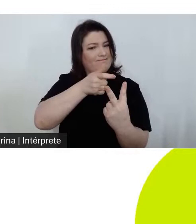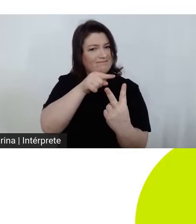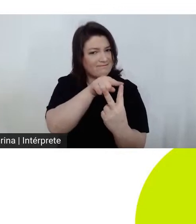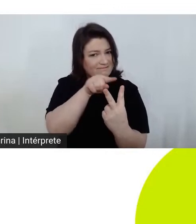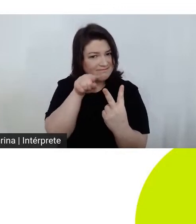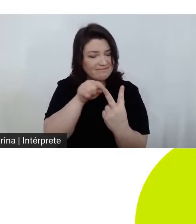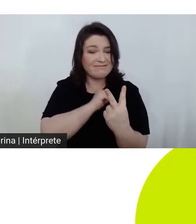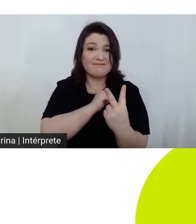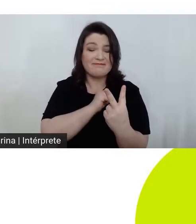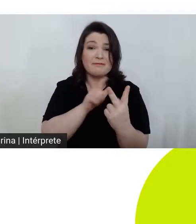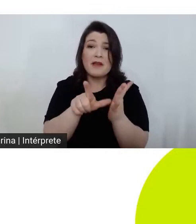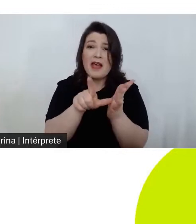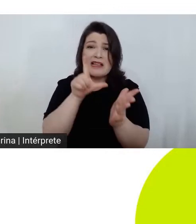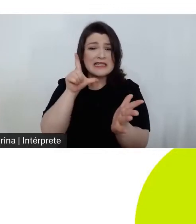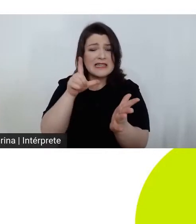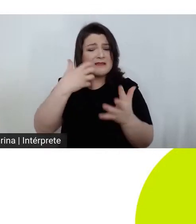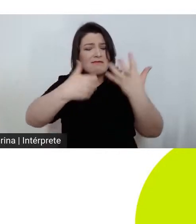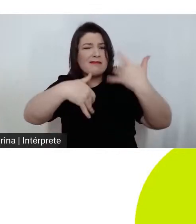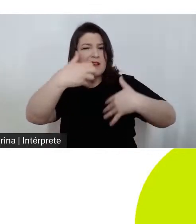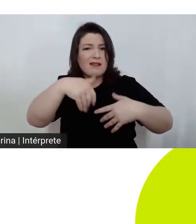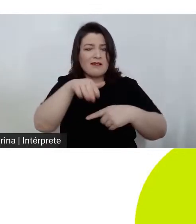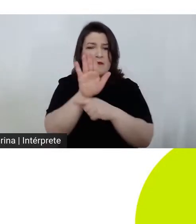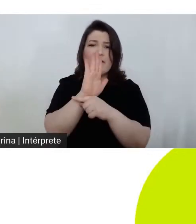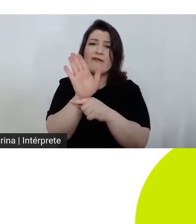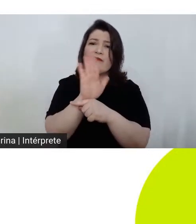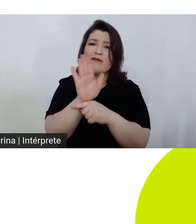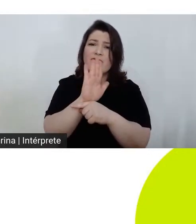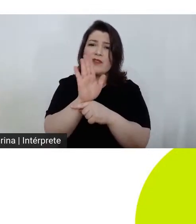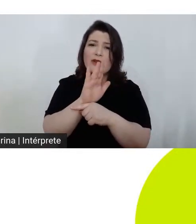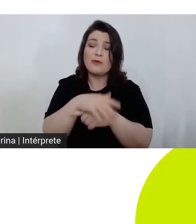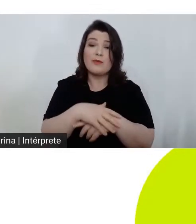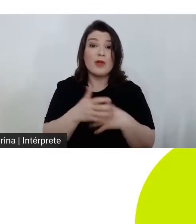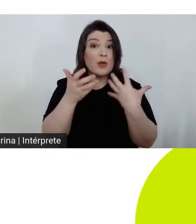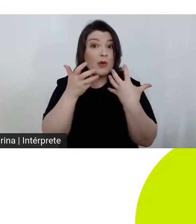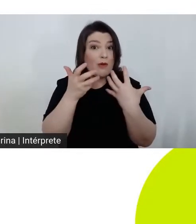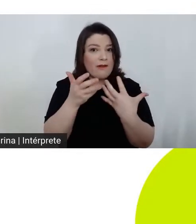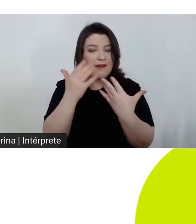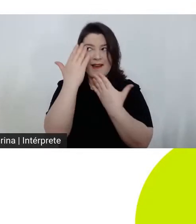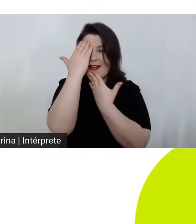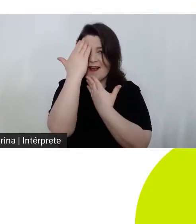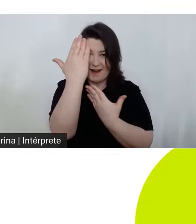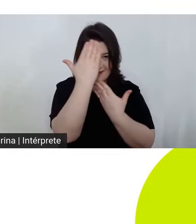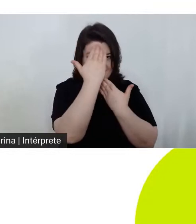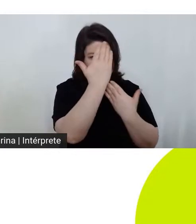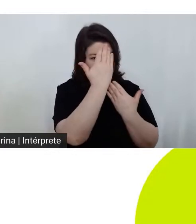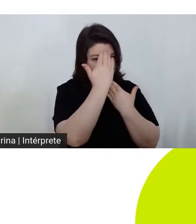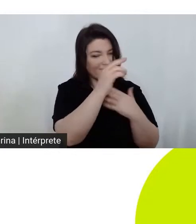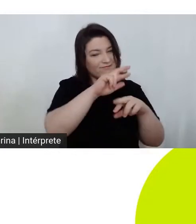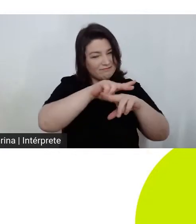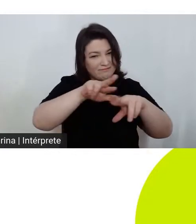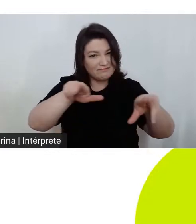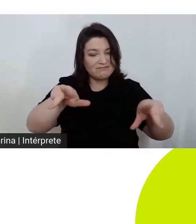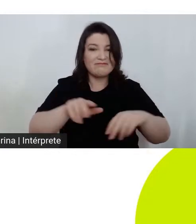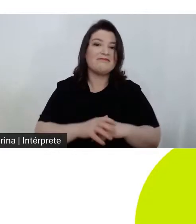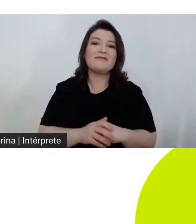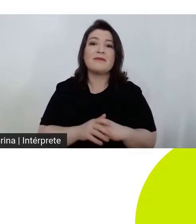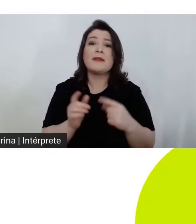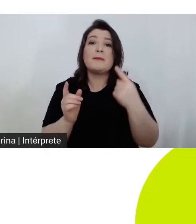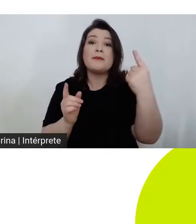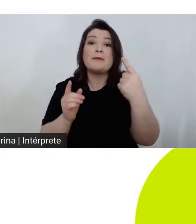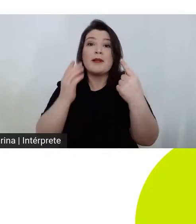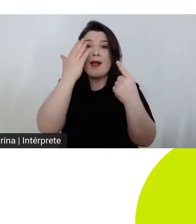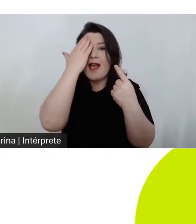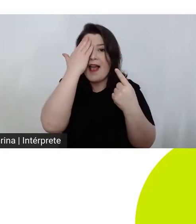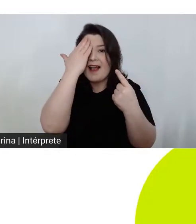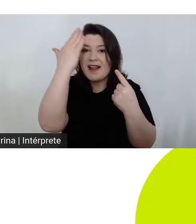falar propriamente do filme, eu queria fazer aqui alguns agradecimentos. Primeiro, agradecer